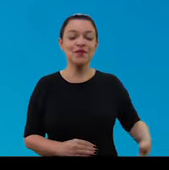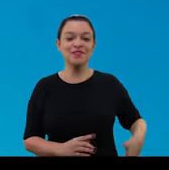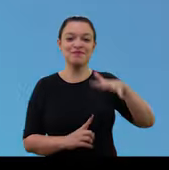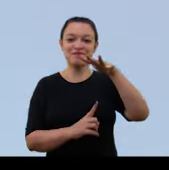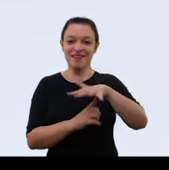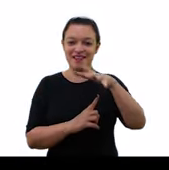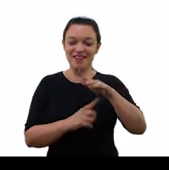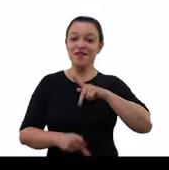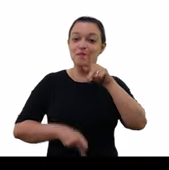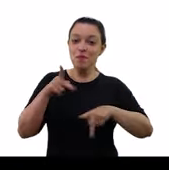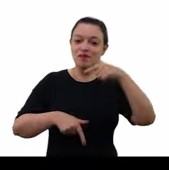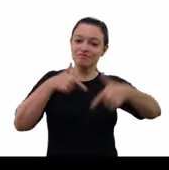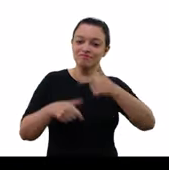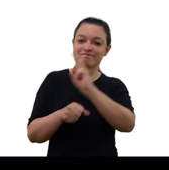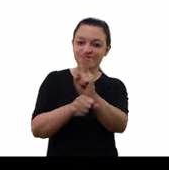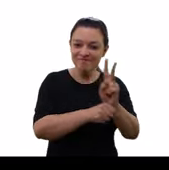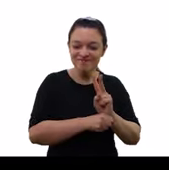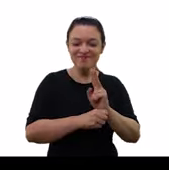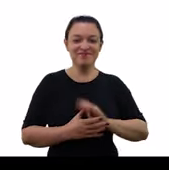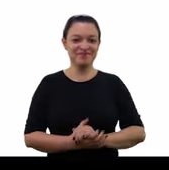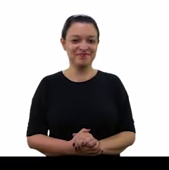Governo do Paraná. Terra de gente que trabalha e cuida. Governo